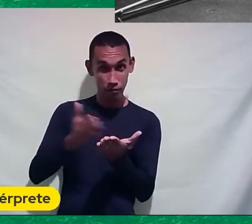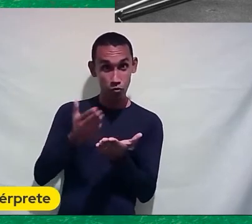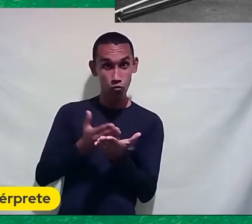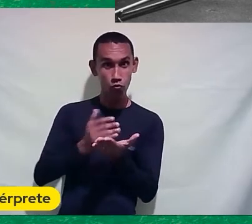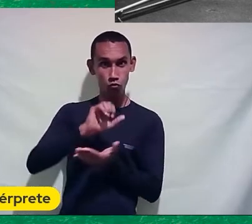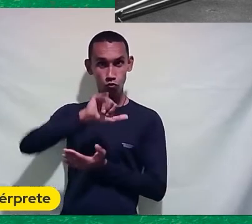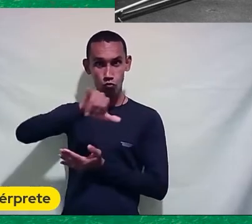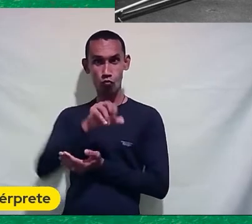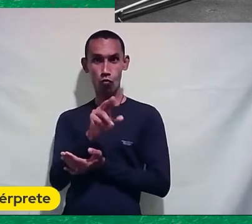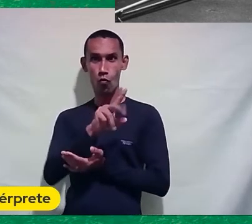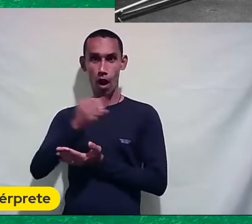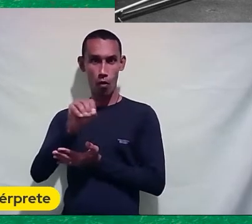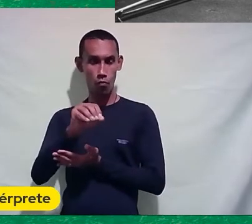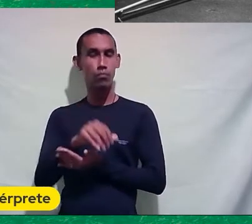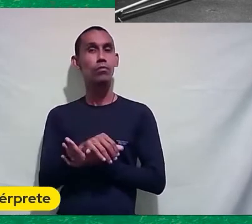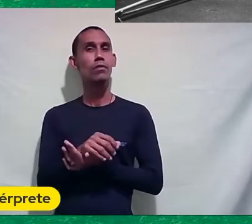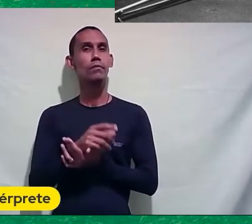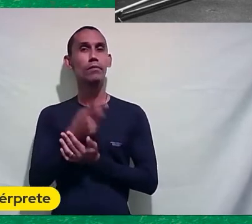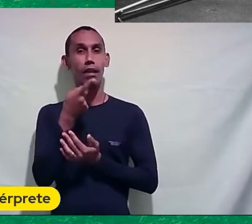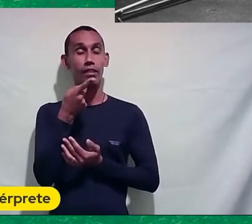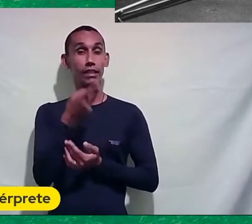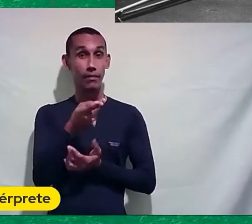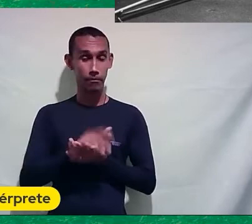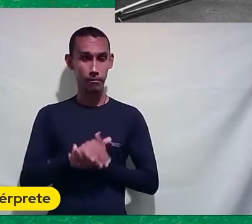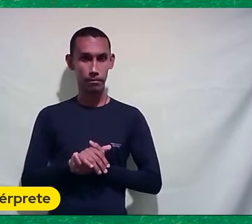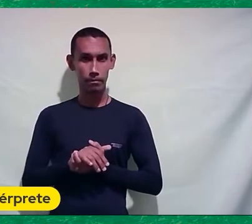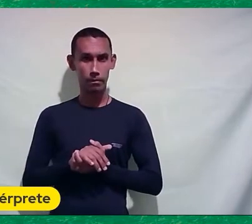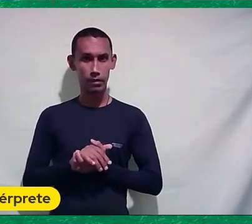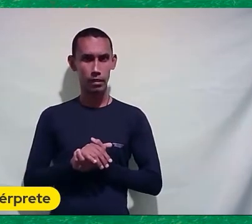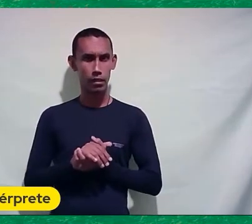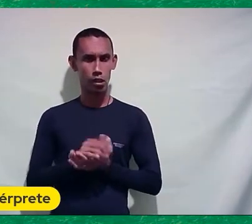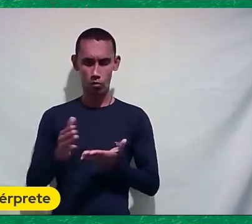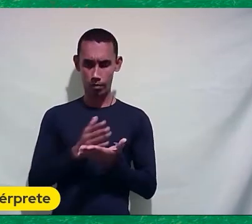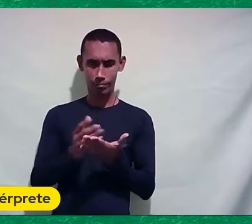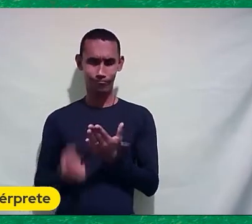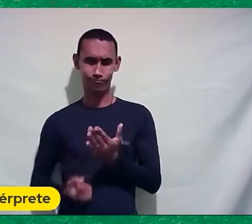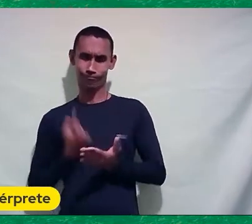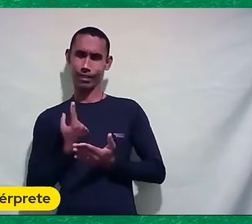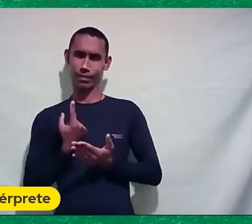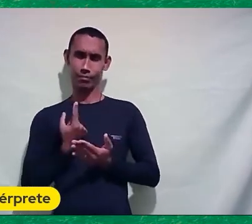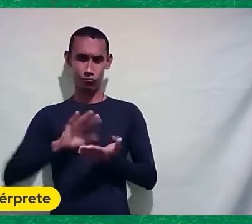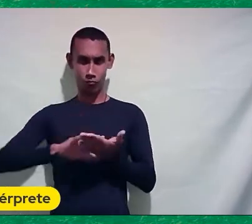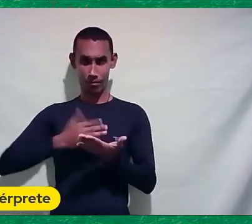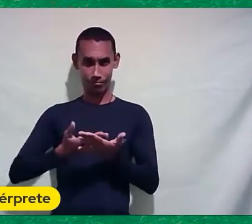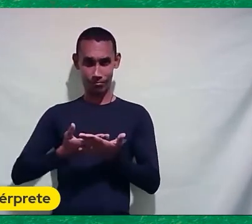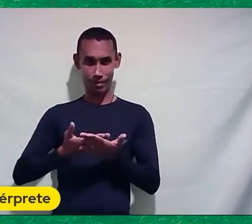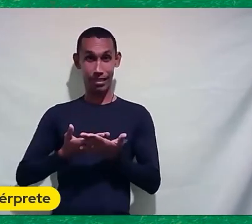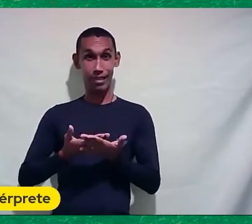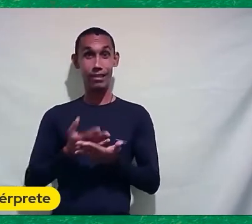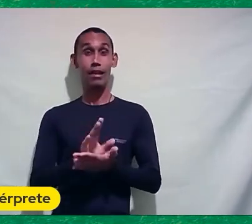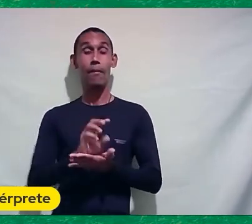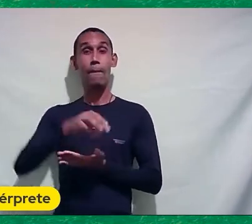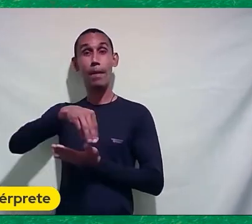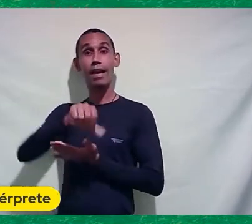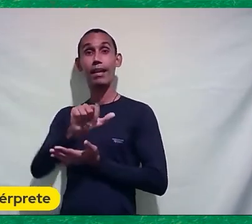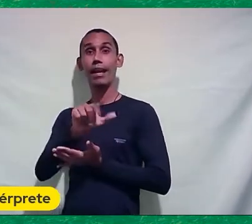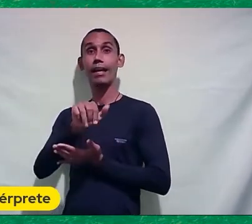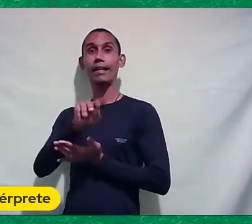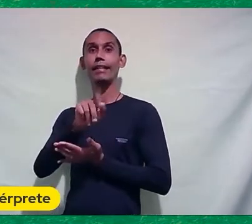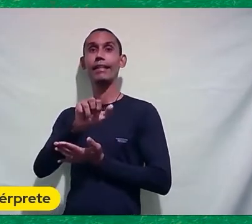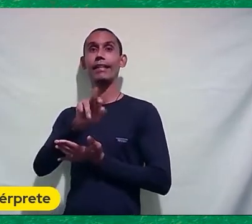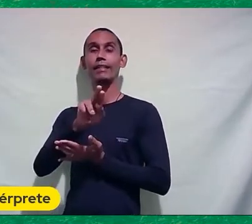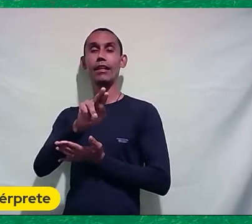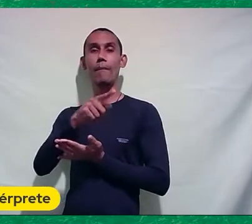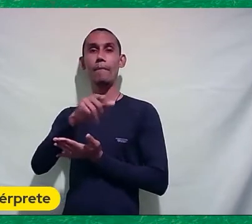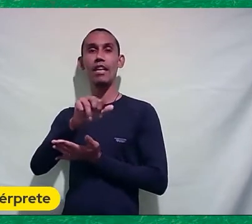Malagueta, Perus e Bacanaço O nome do livro é estranho Para o intérprete de Libras É Malagueta, Perus